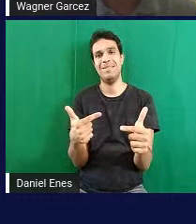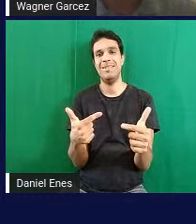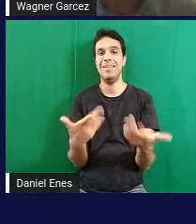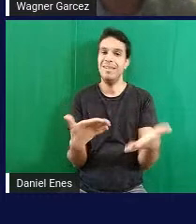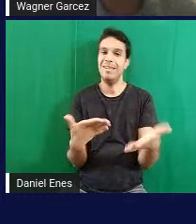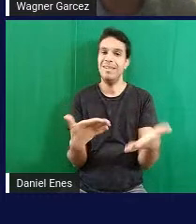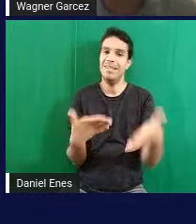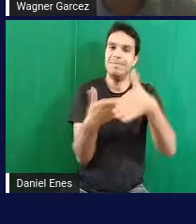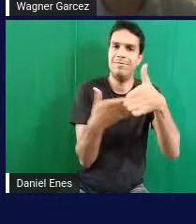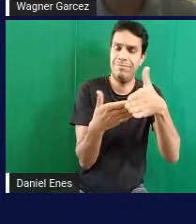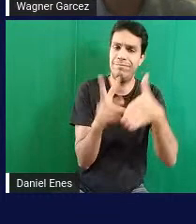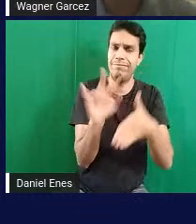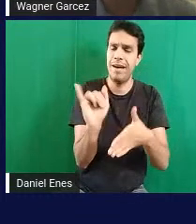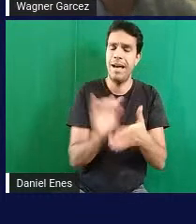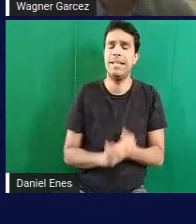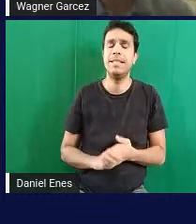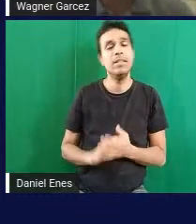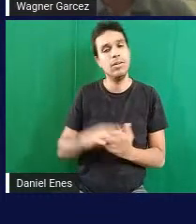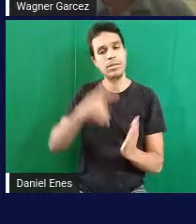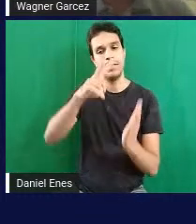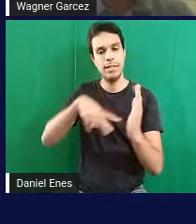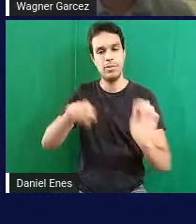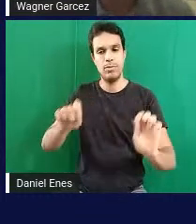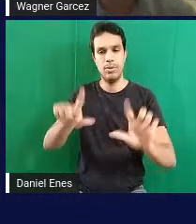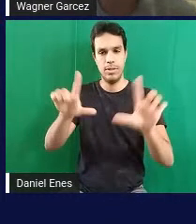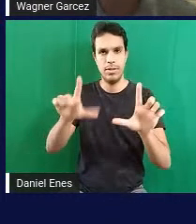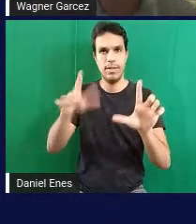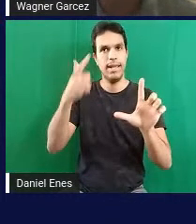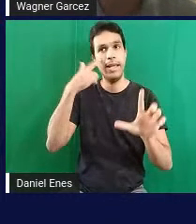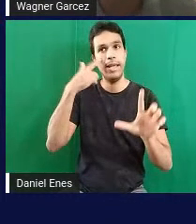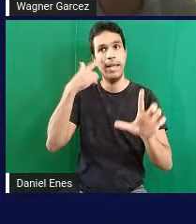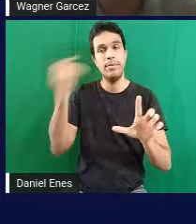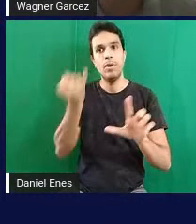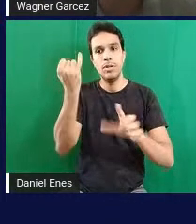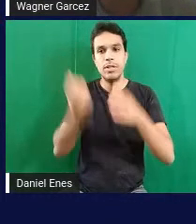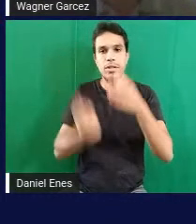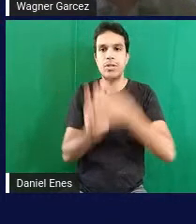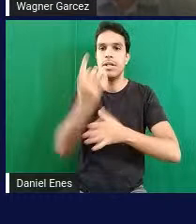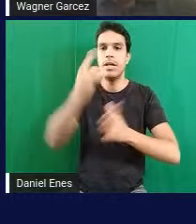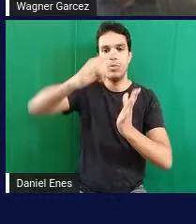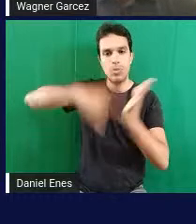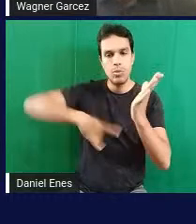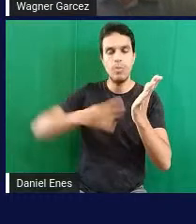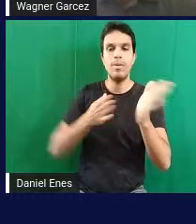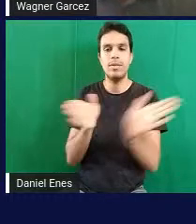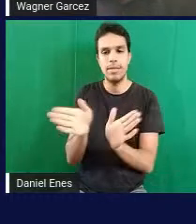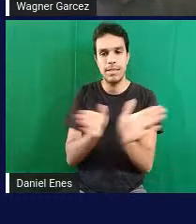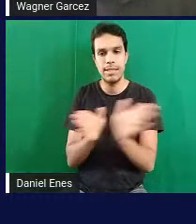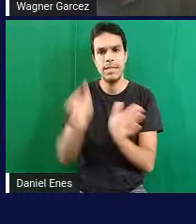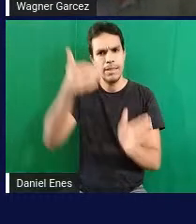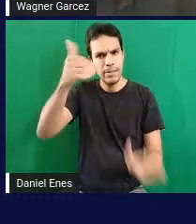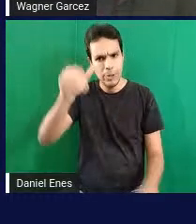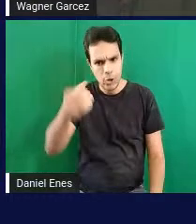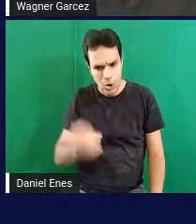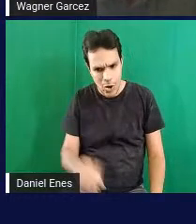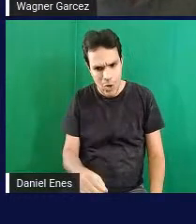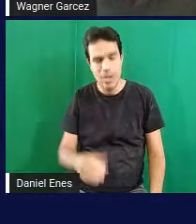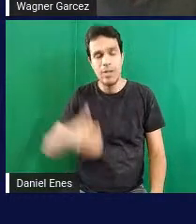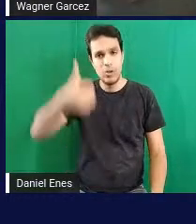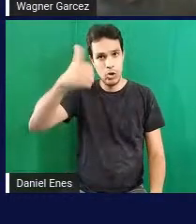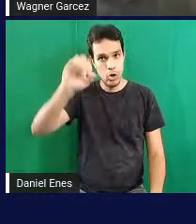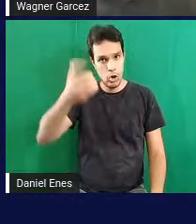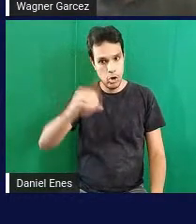fazendo uma leitura do slide, diz assim, a importância de criar documentos acessíveis, digitais acessíveis. Como eu falei, é